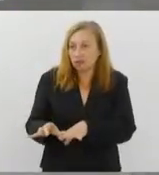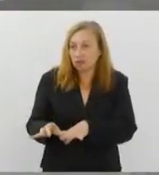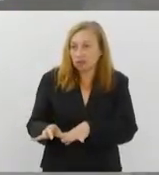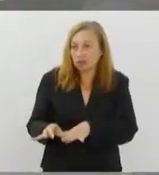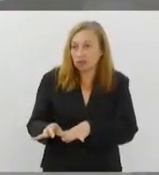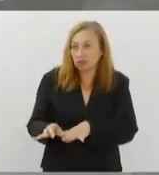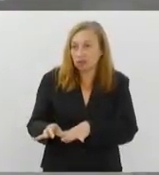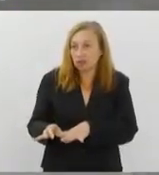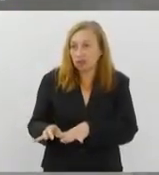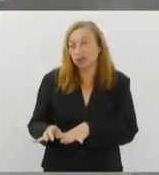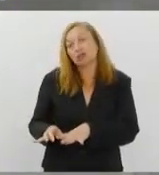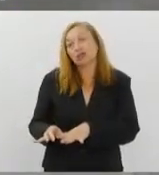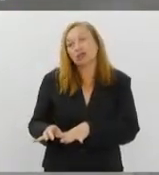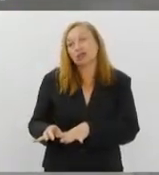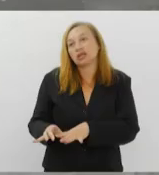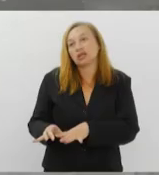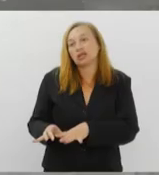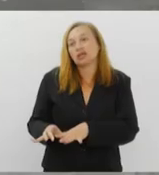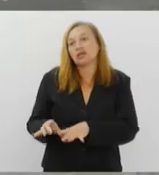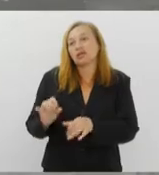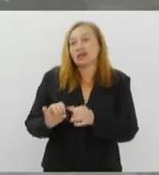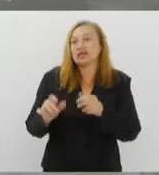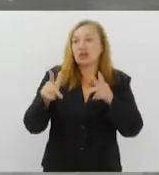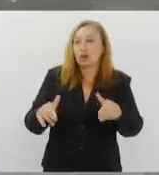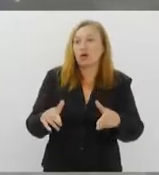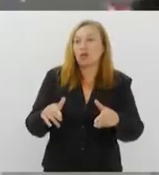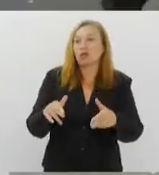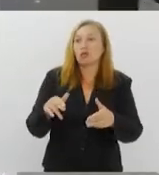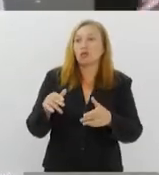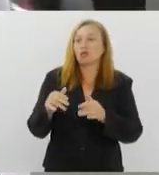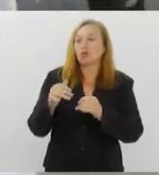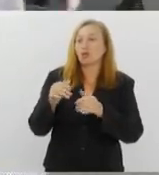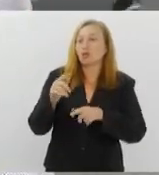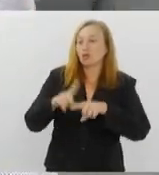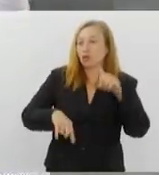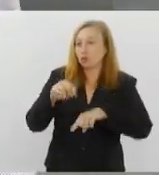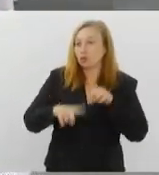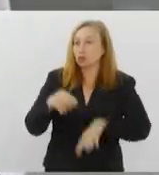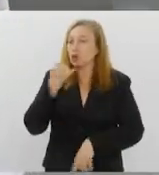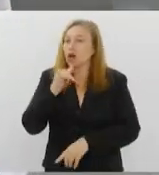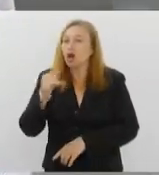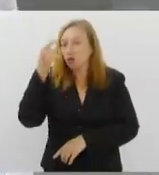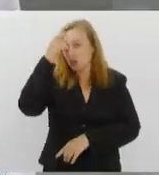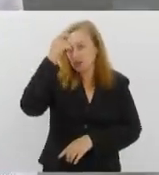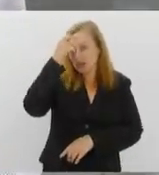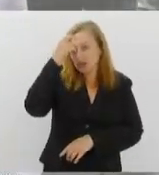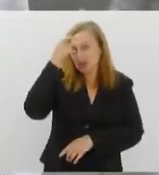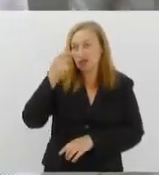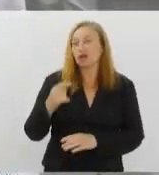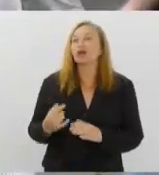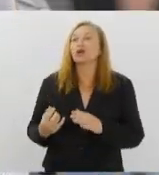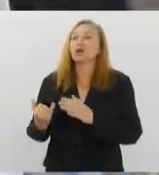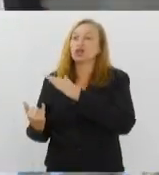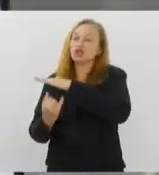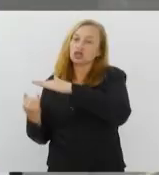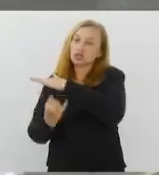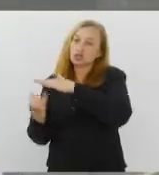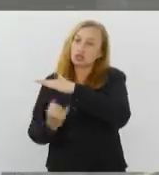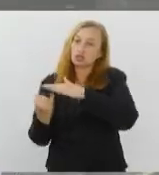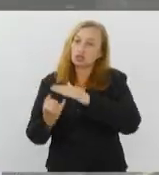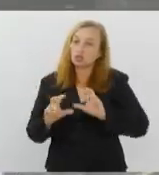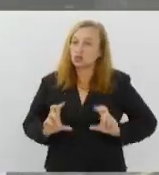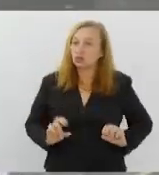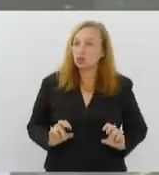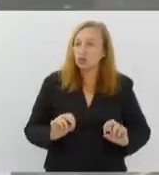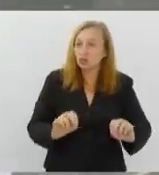jogue como se fosse um produto eletrônico. Falando sobre a importância da conscientização, a Fundação do Câncer lançou a campanha Vape Off.